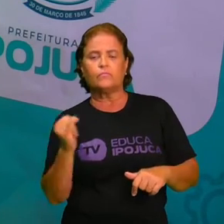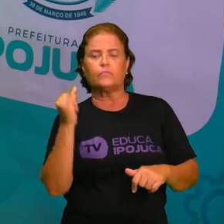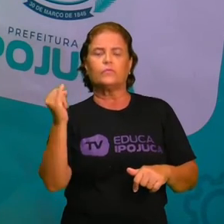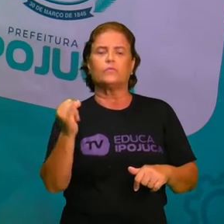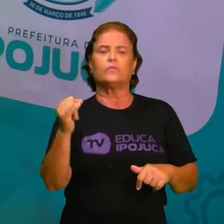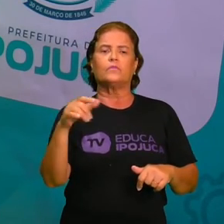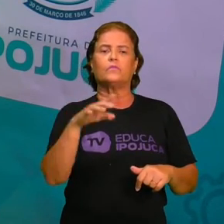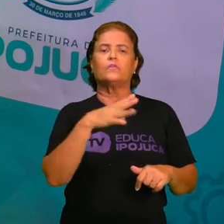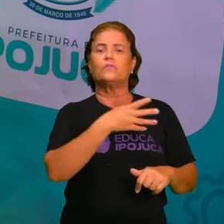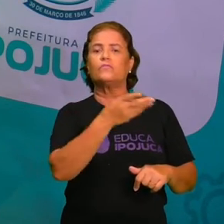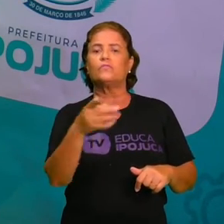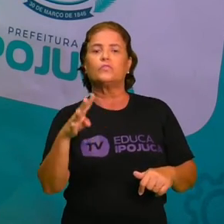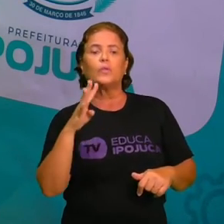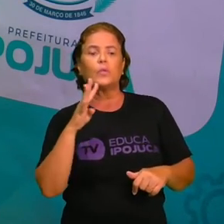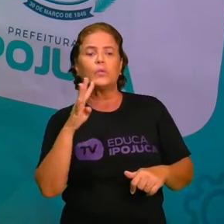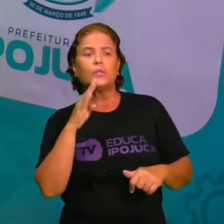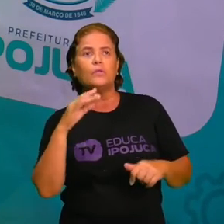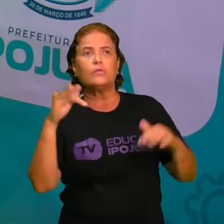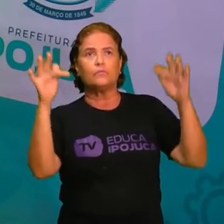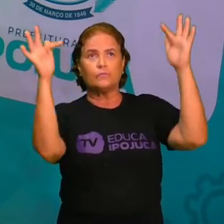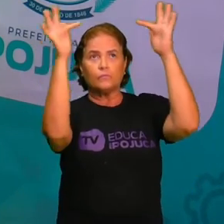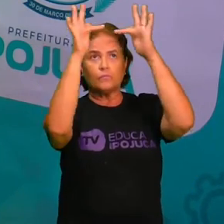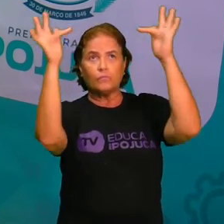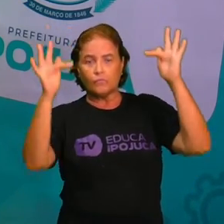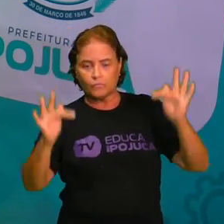mapa e se localizar sempre.